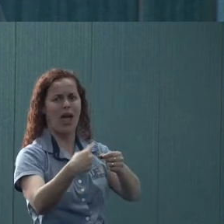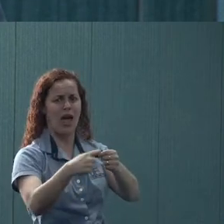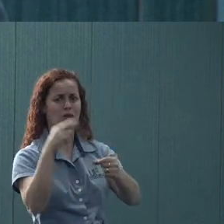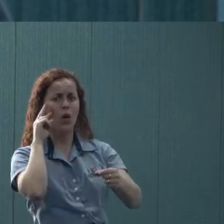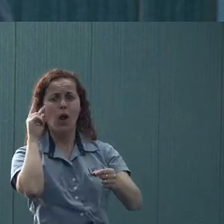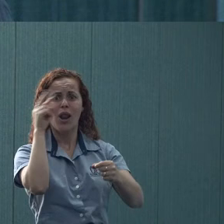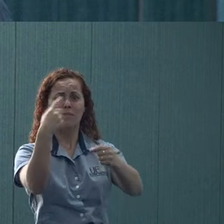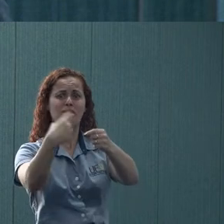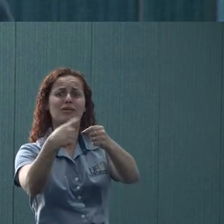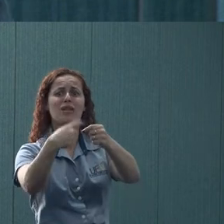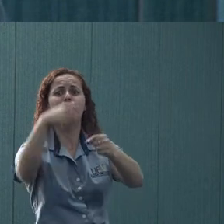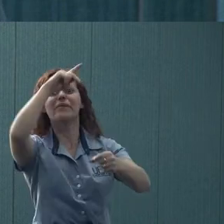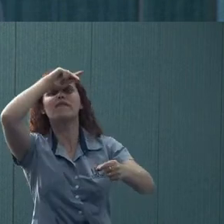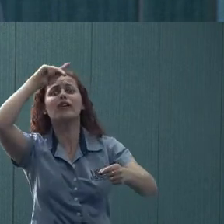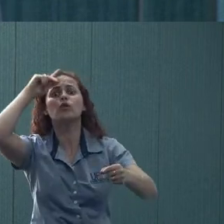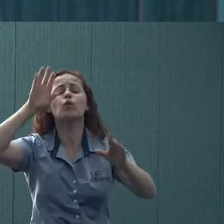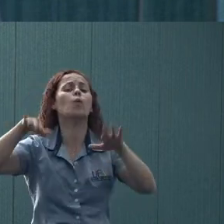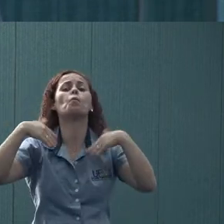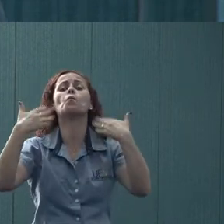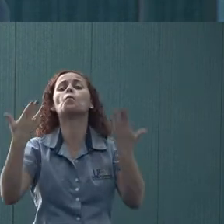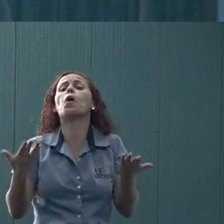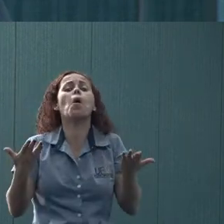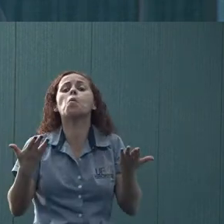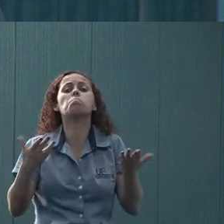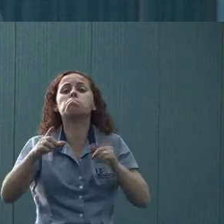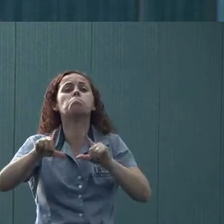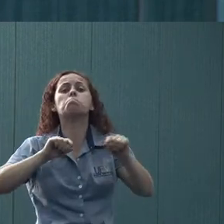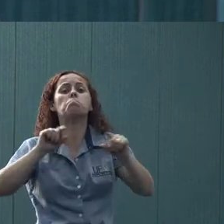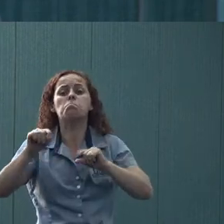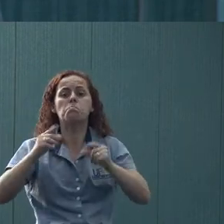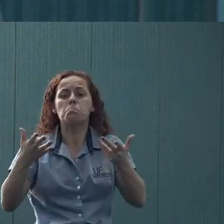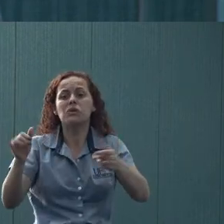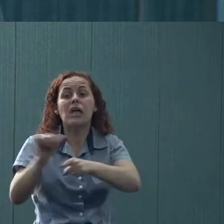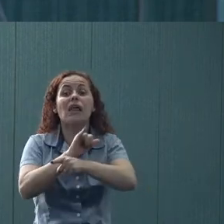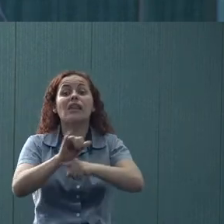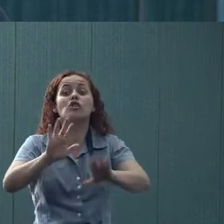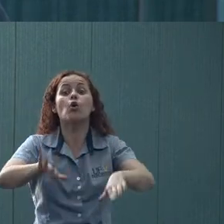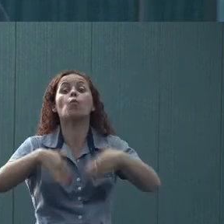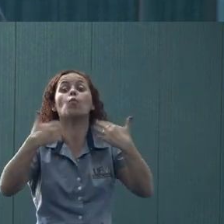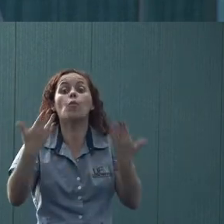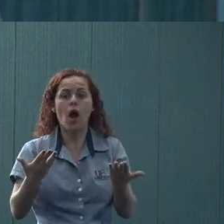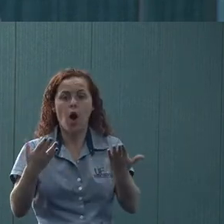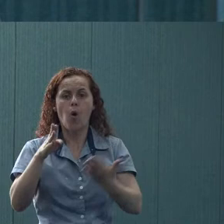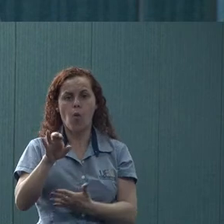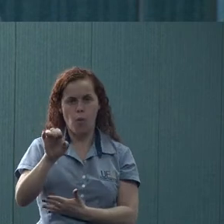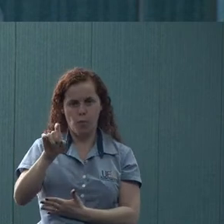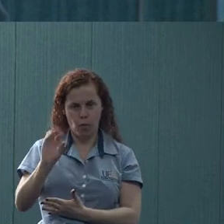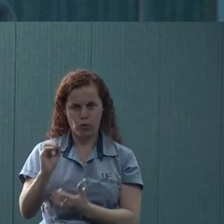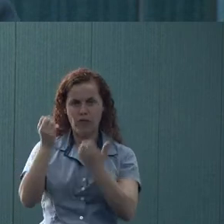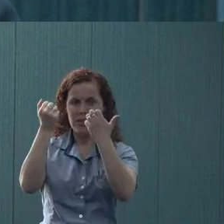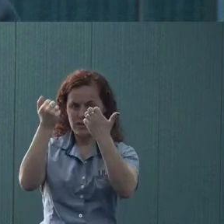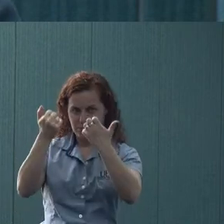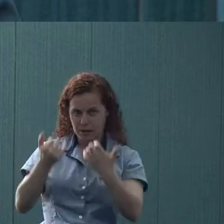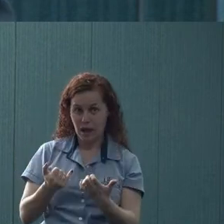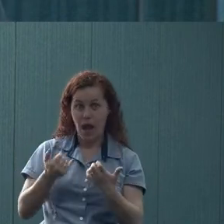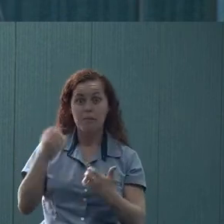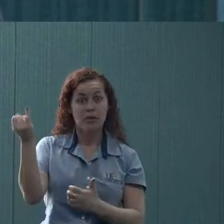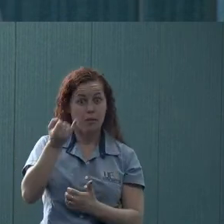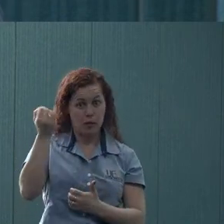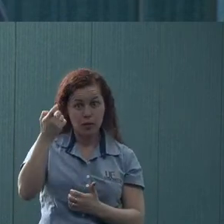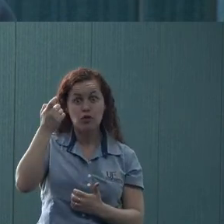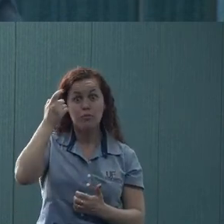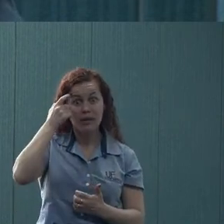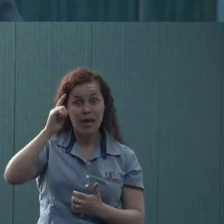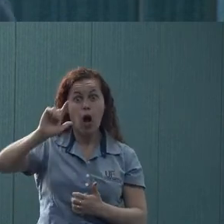o município está fazendo? Que instrumentos o município tem? O Bruno vai passar um pouco para essas questões, mas é importante pensar que existem